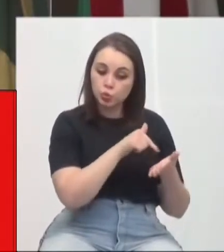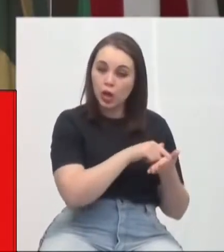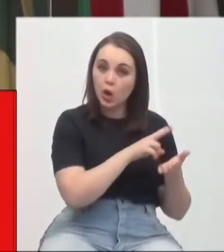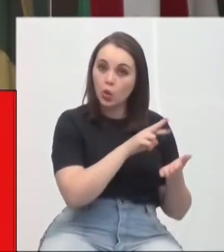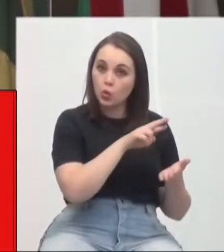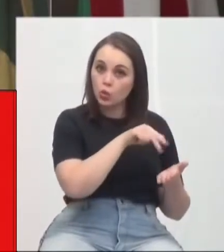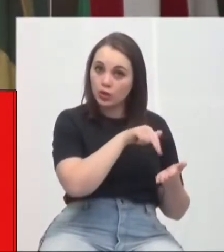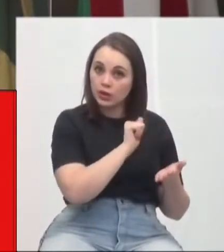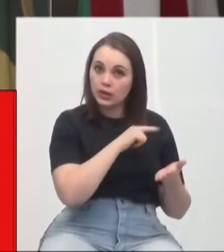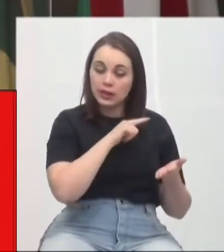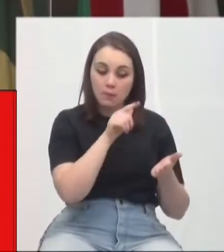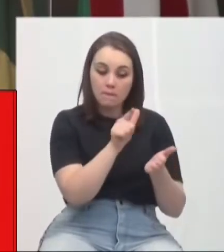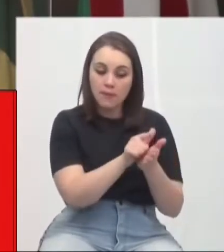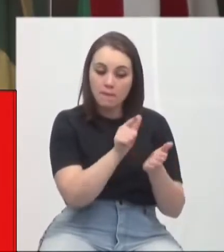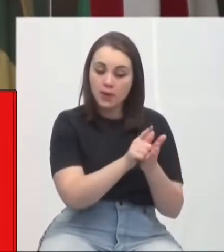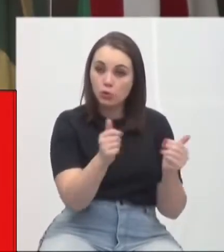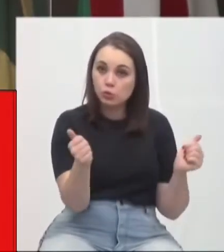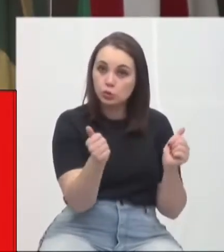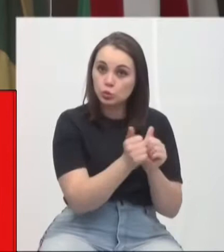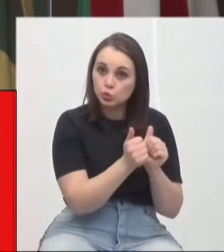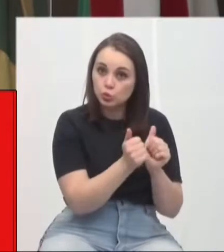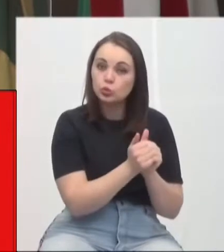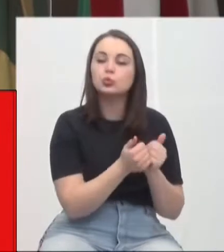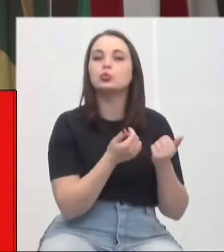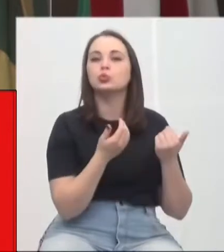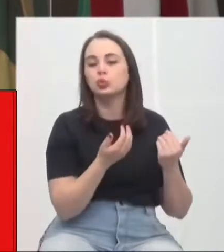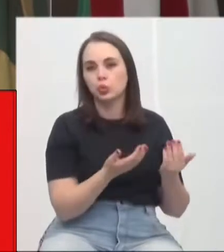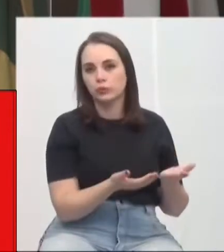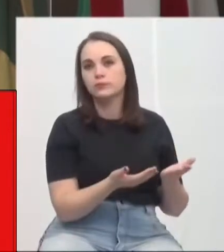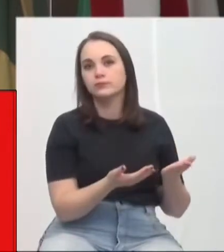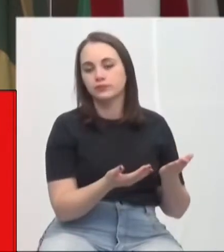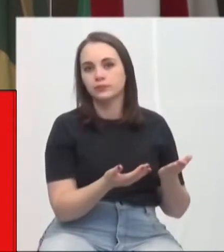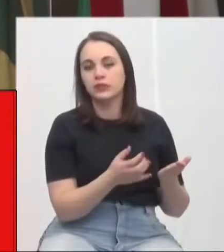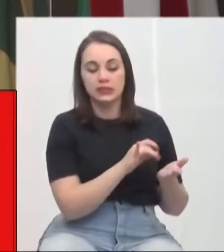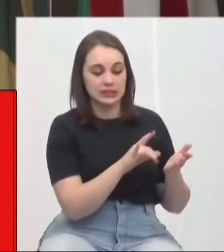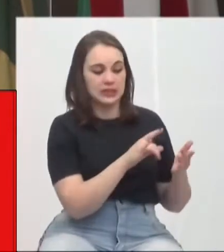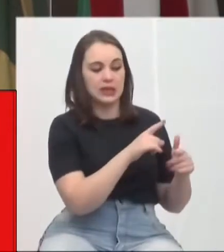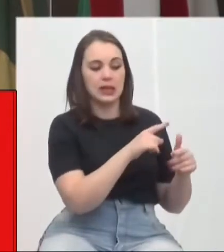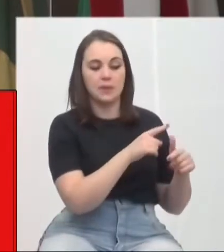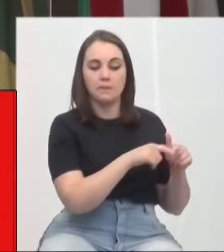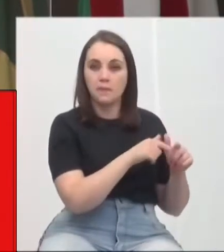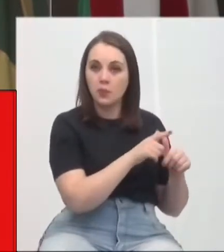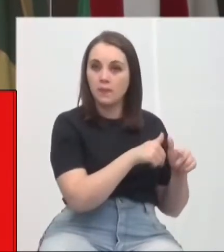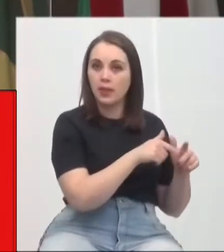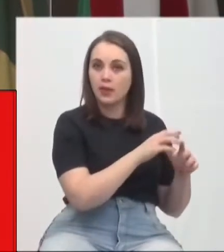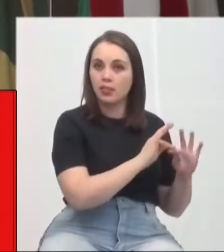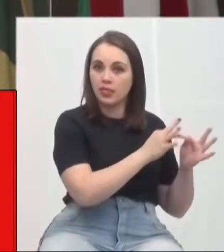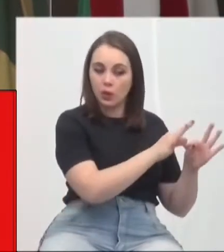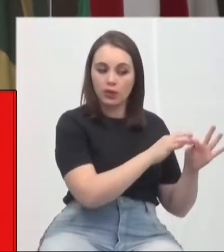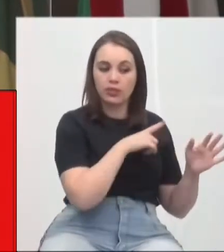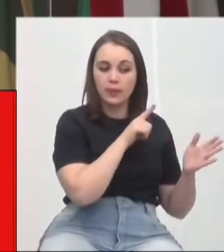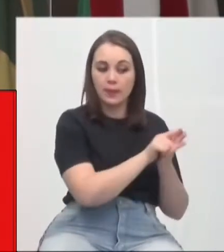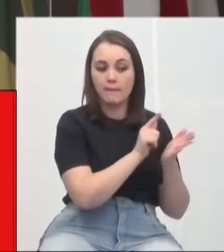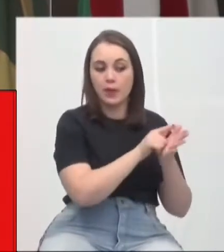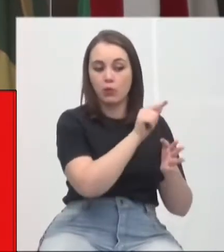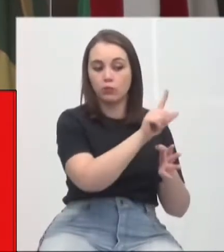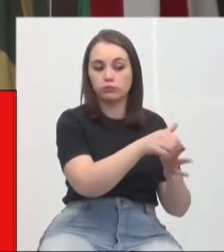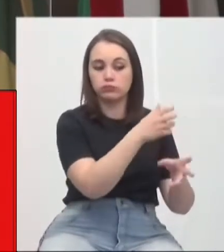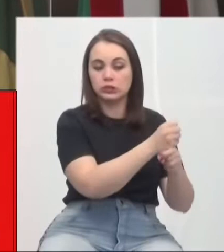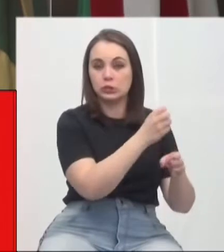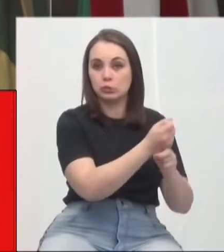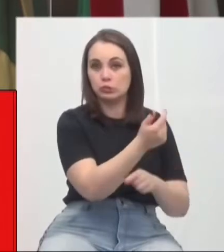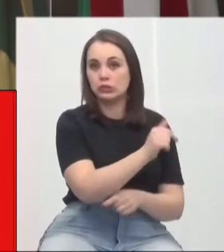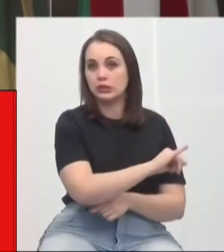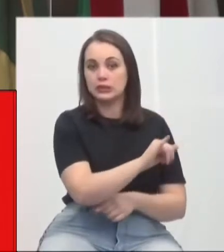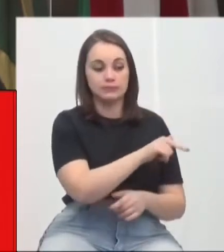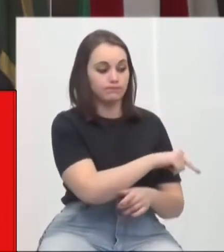para que realmente teve, se tiver qualquer tipo de problema naquela urna eletrônica, tem o recibo, tem o papel ali que possa ser auditável.